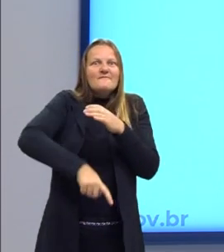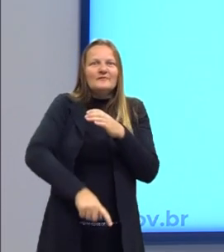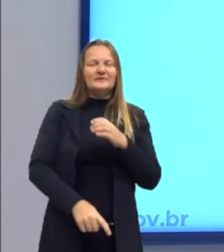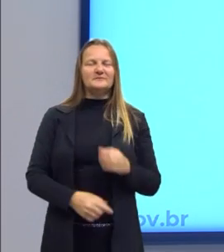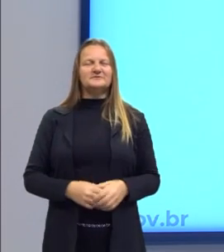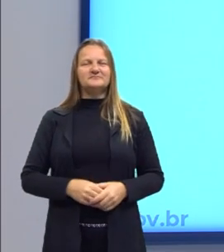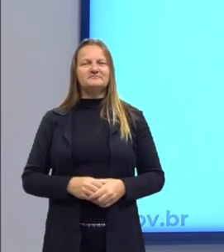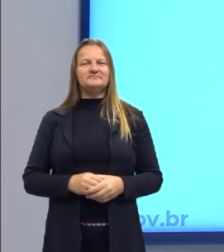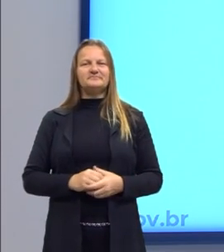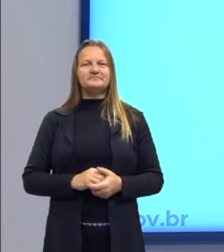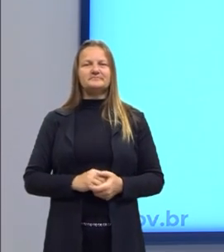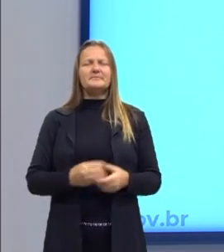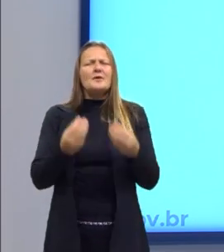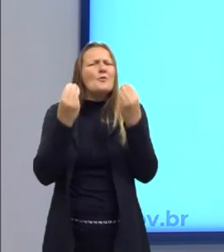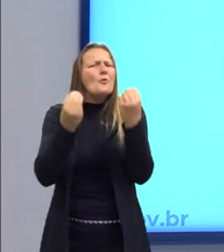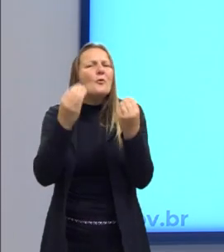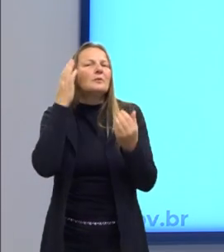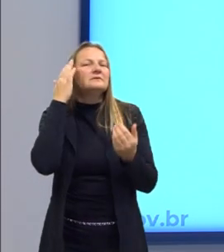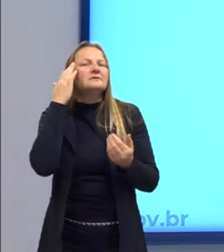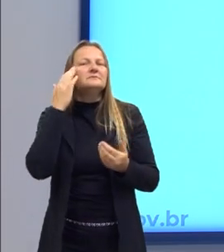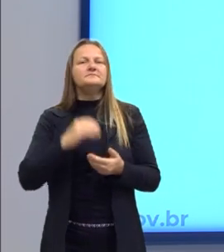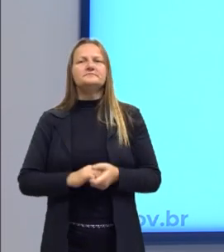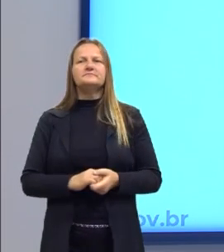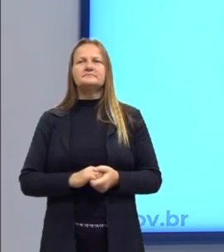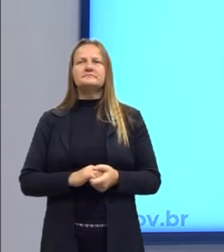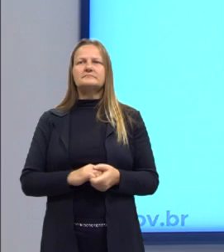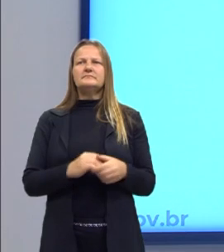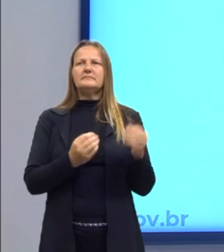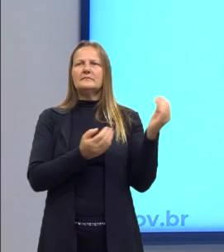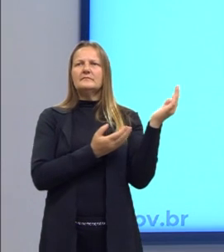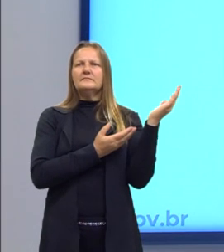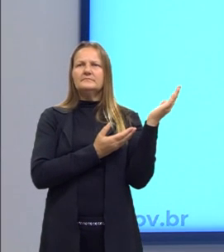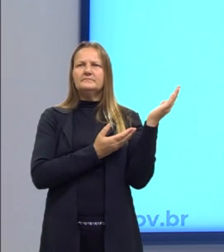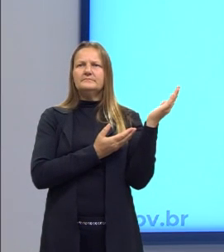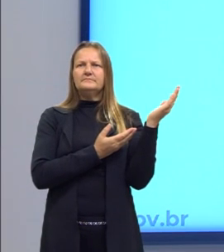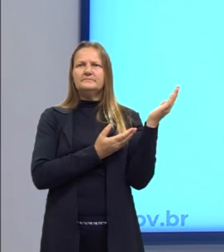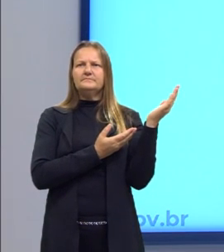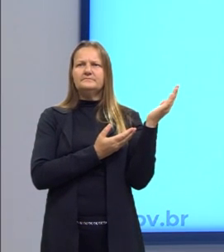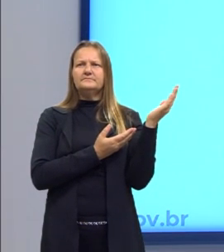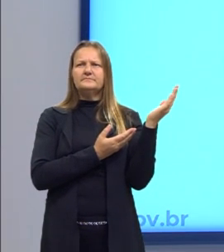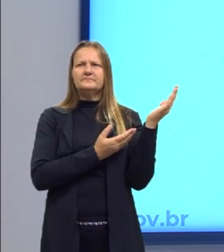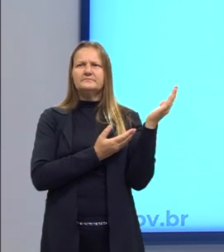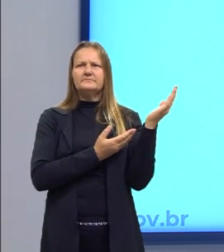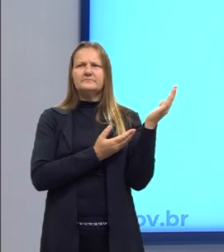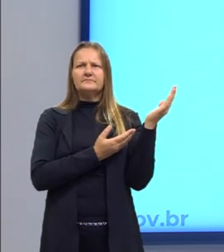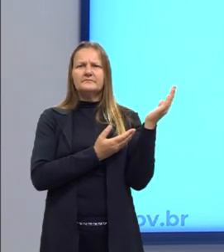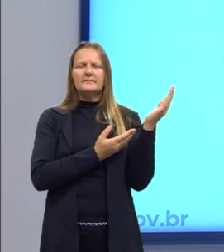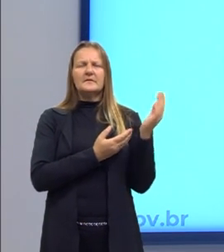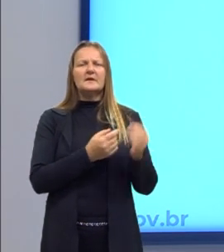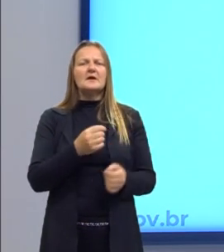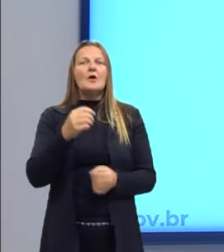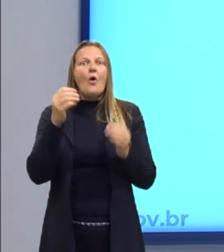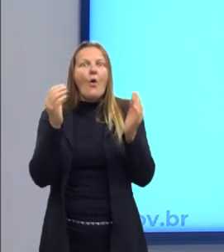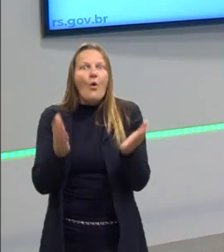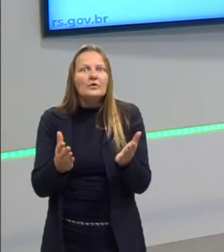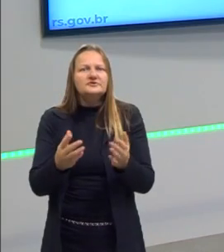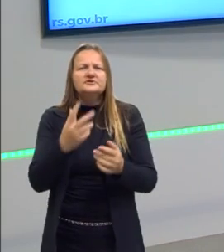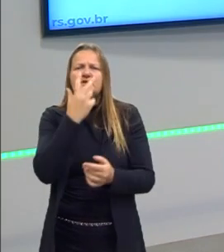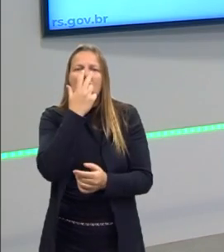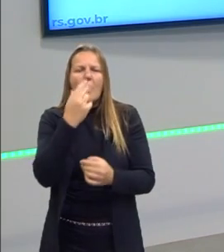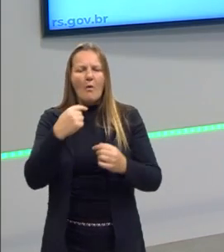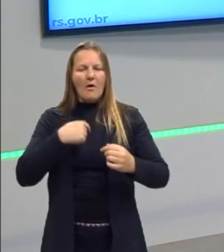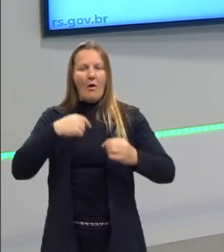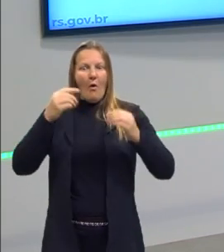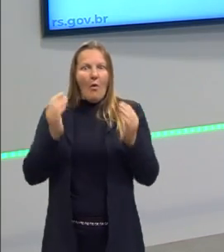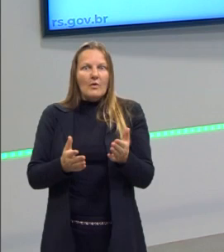Olha só. Como sabemos que Paulo, Suzana, Lucimeia, quem for, é o mesmo hoje do que quando criança? O que